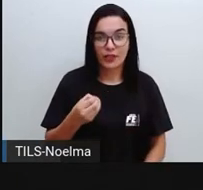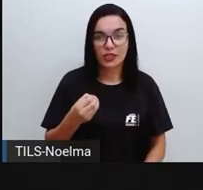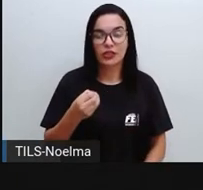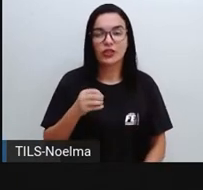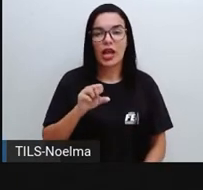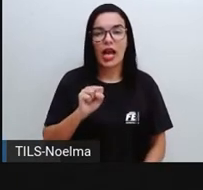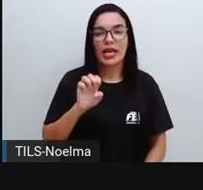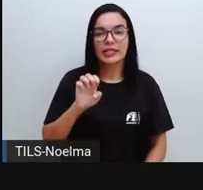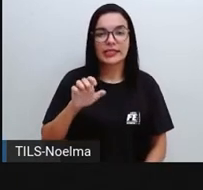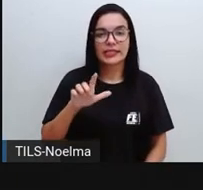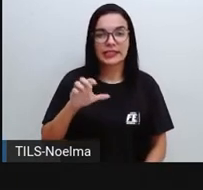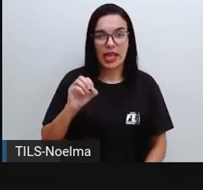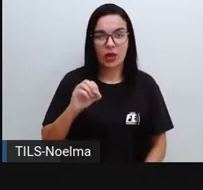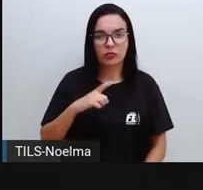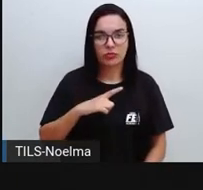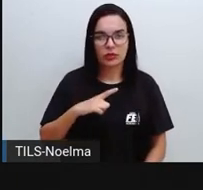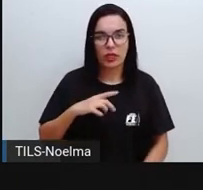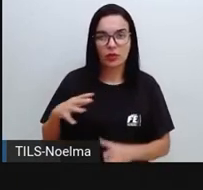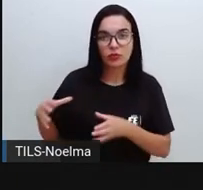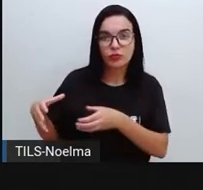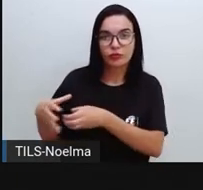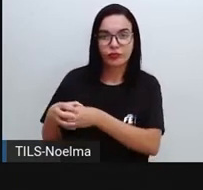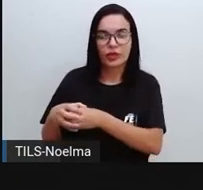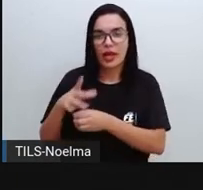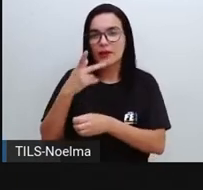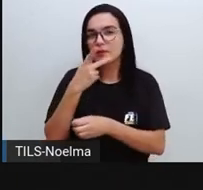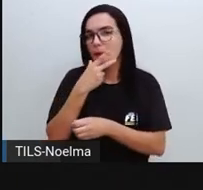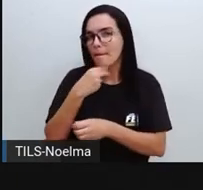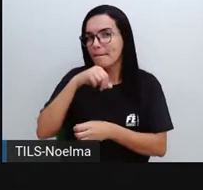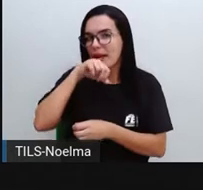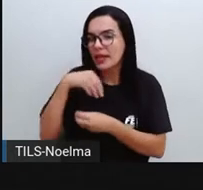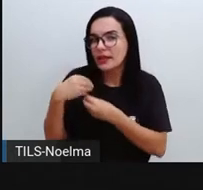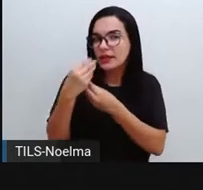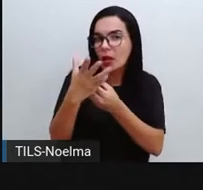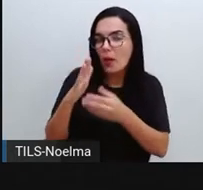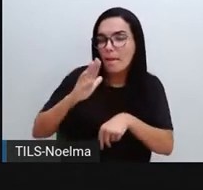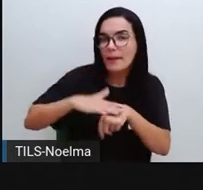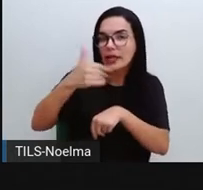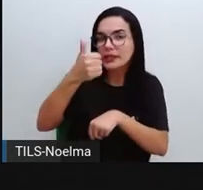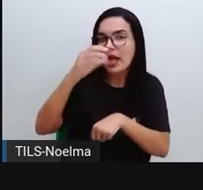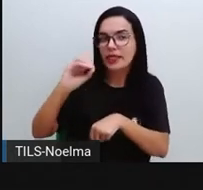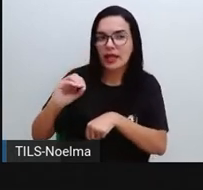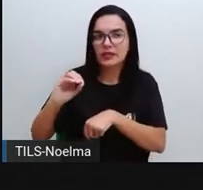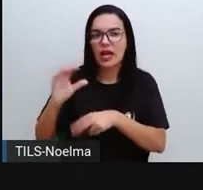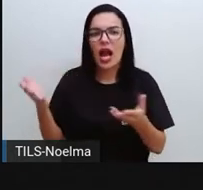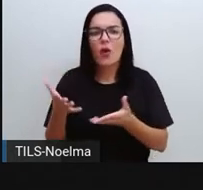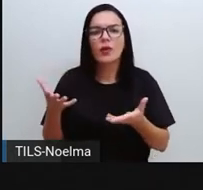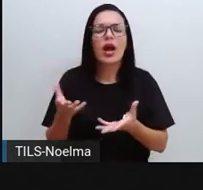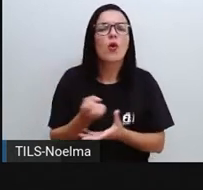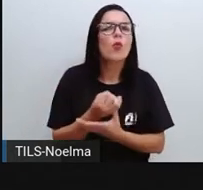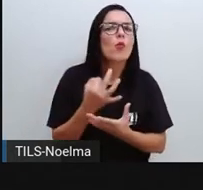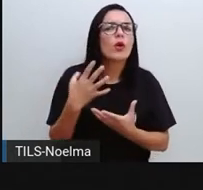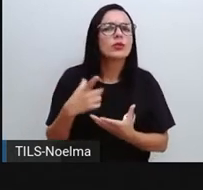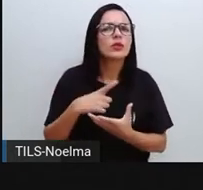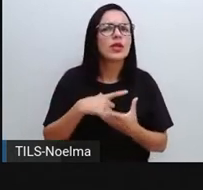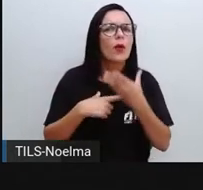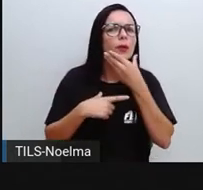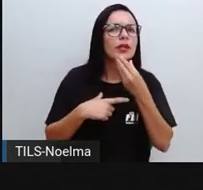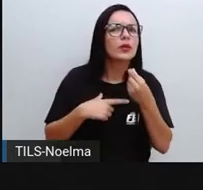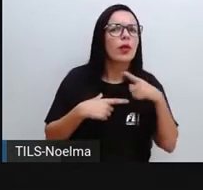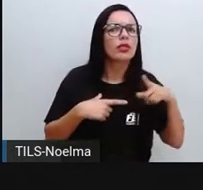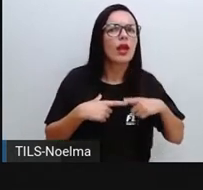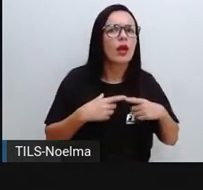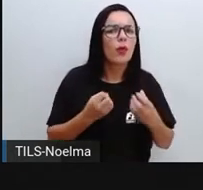coleção. Seu pai, ele deu mais 10 selos. Quantos selos Anderson tem agora? Então,